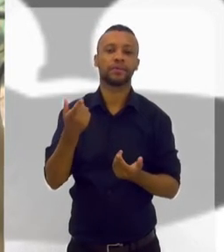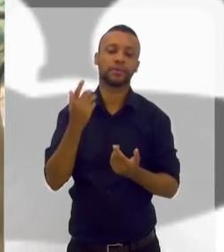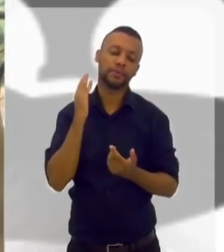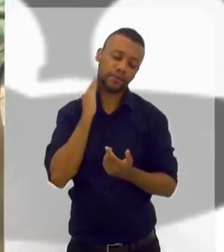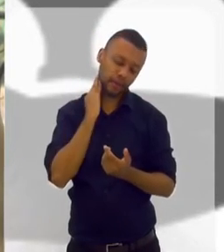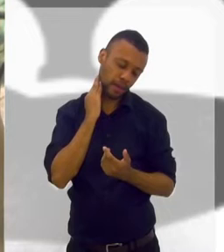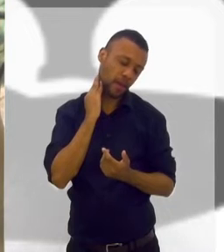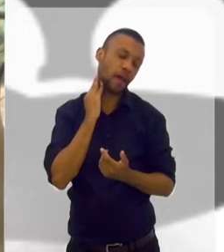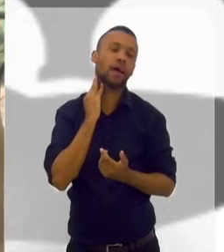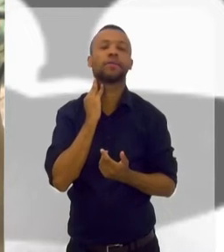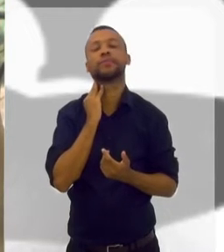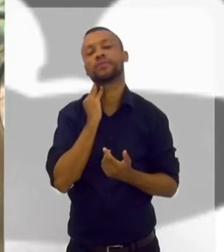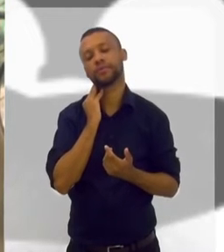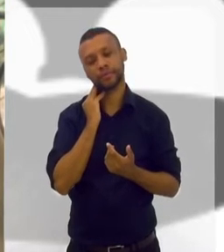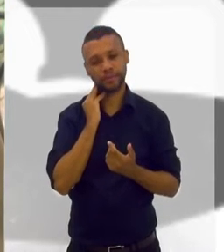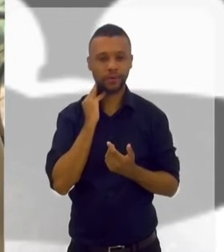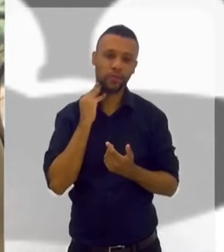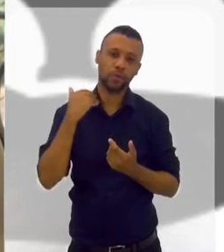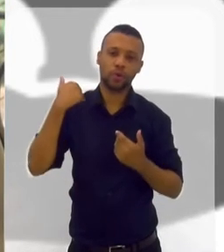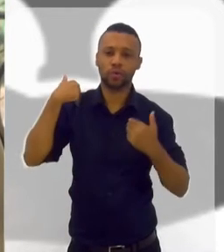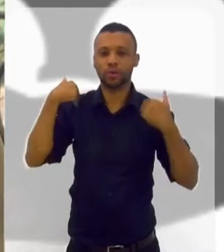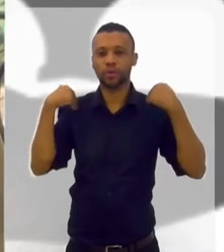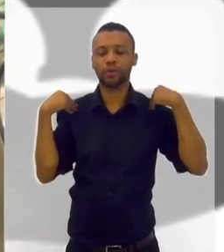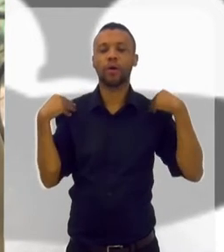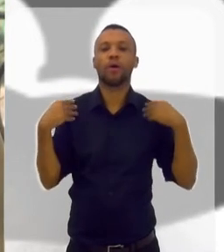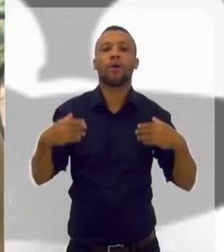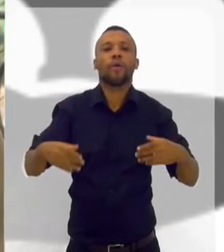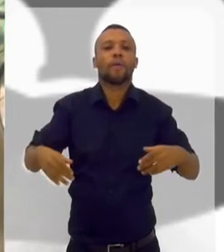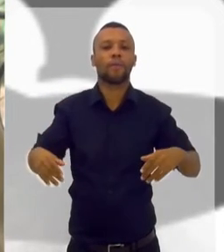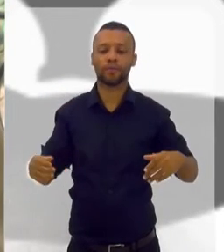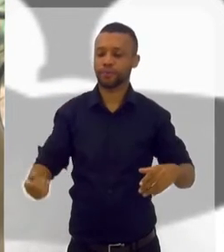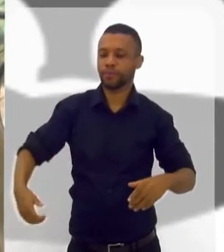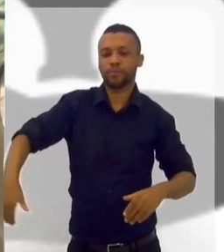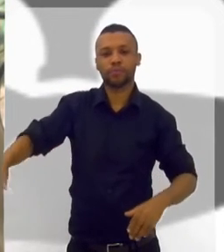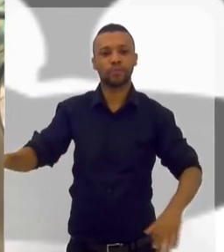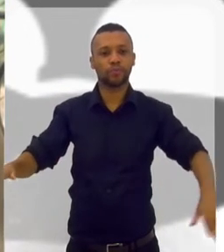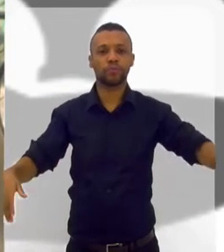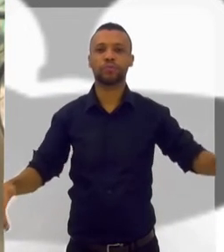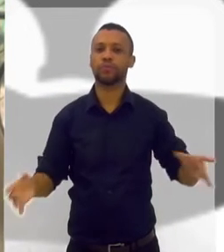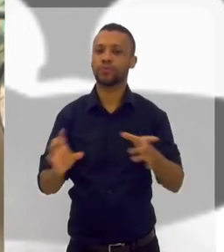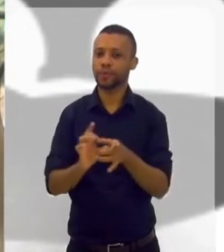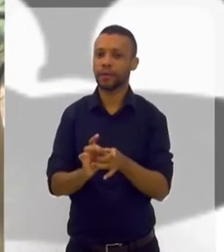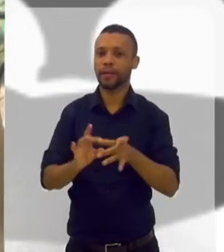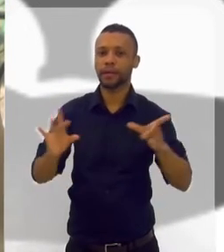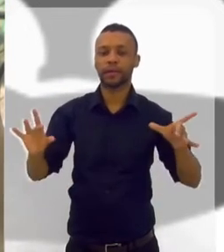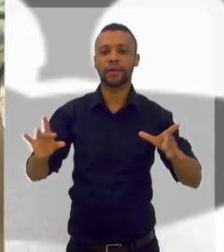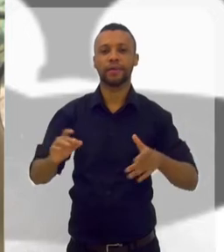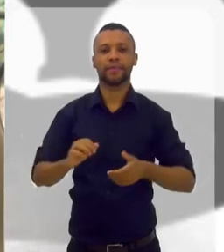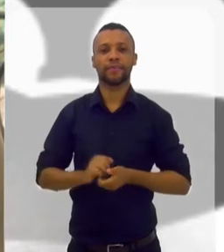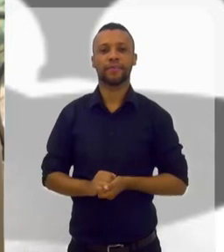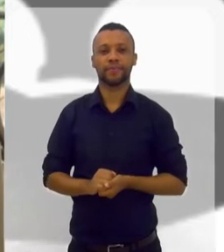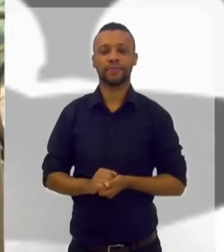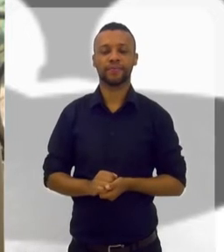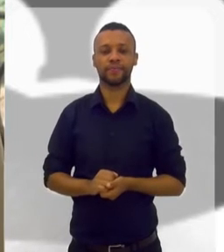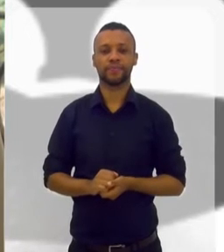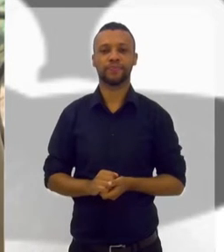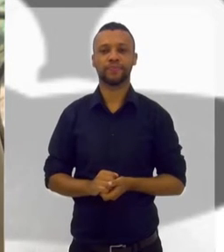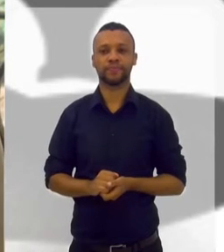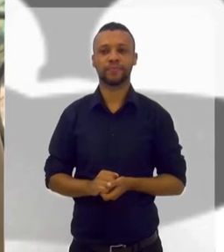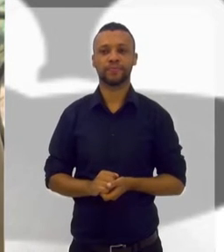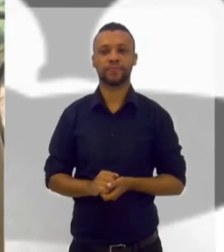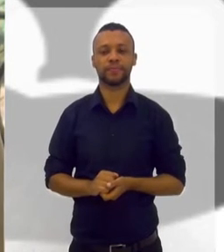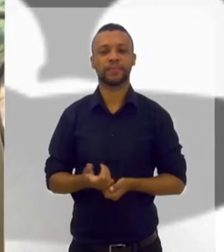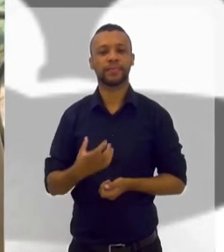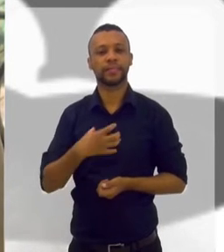Soltando a tensão do pescoço, dos ombros. Soltando os braços. Relaxando as pernas.